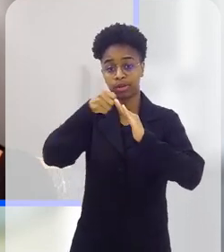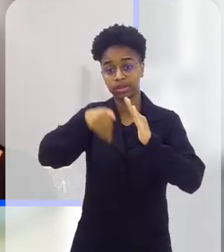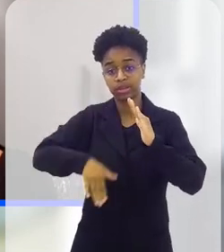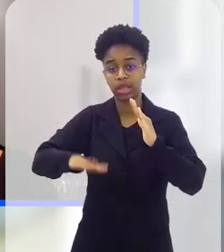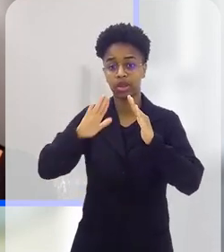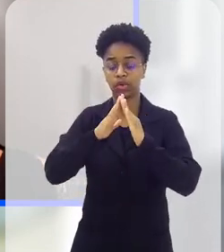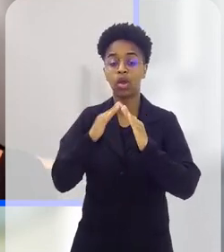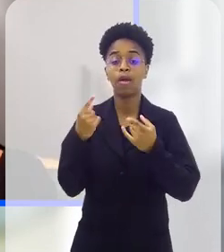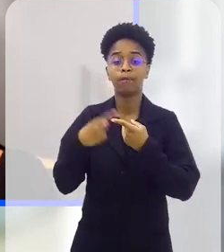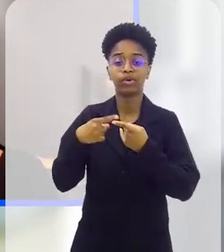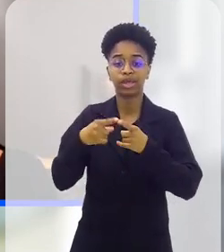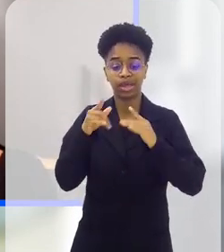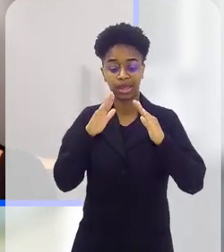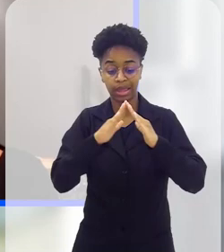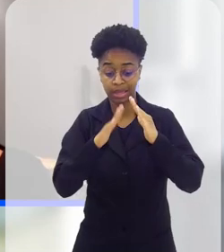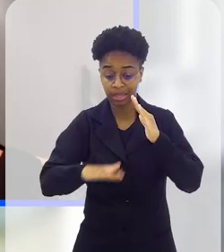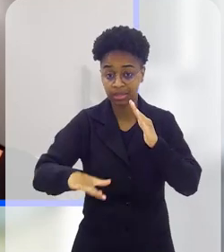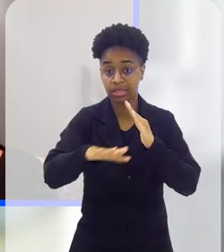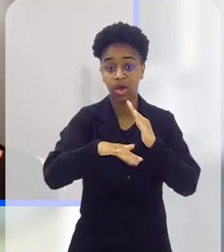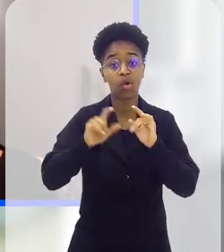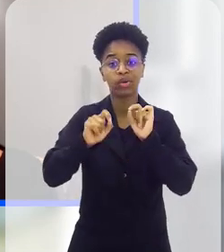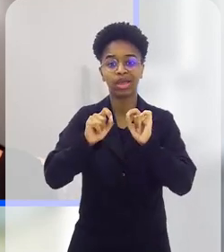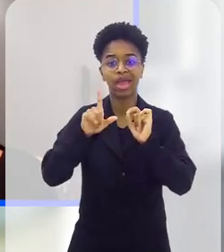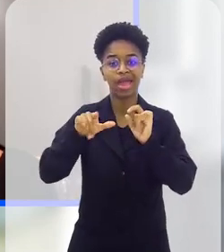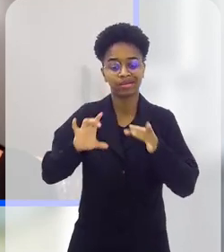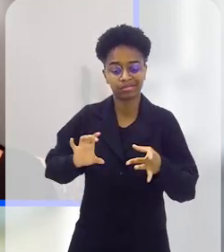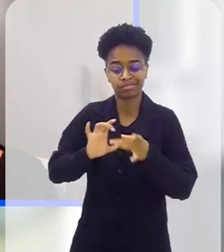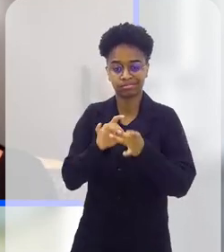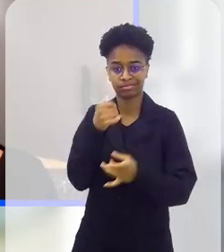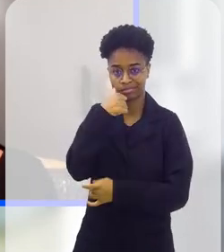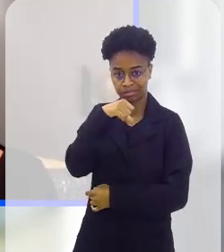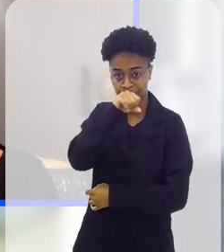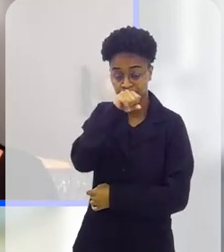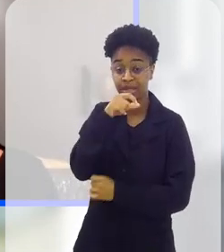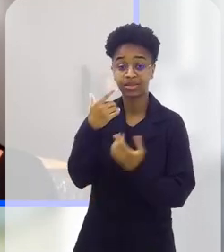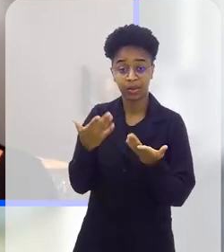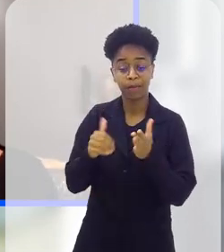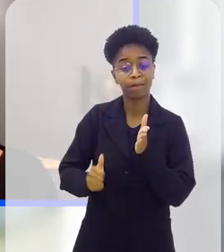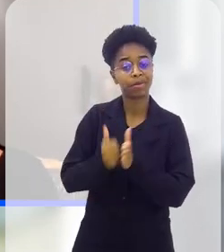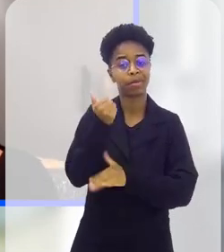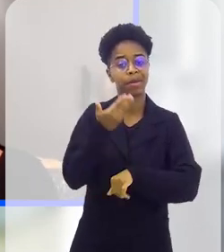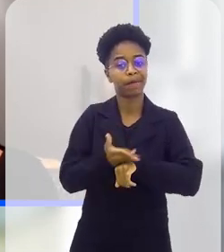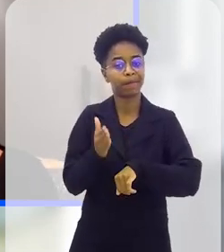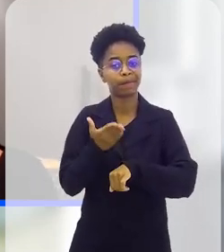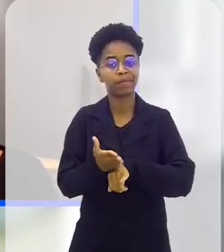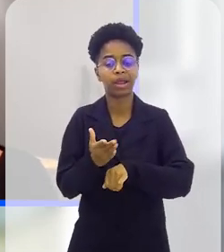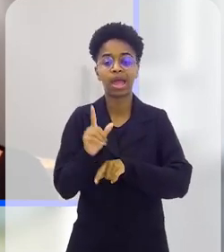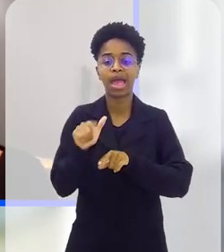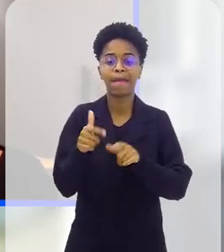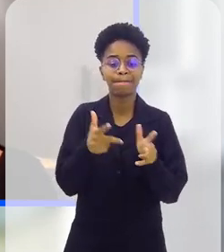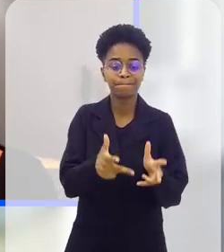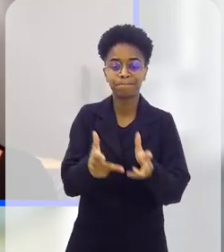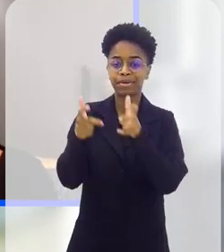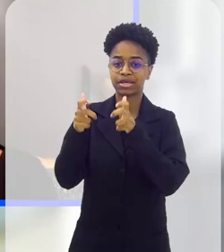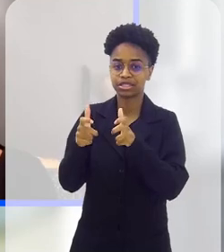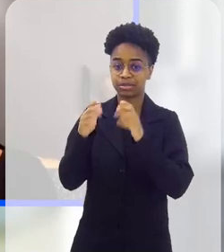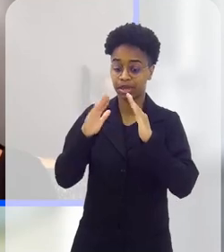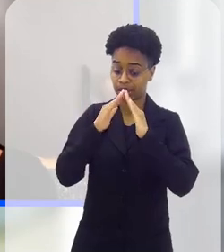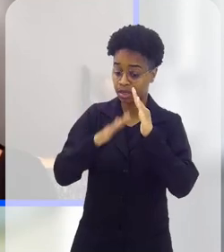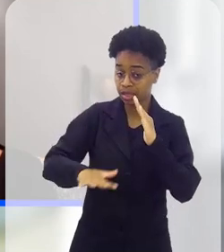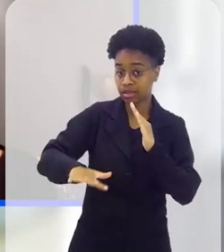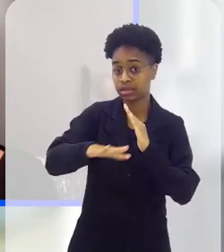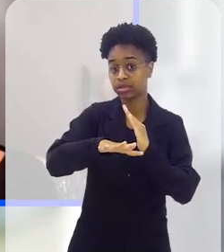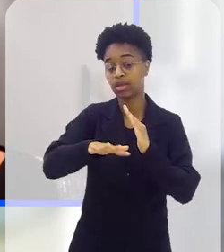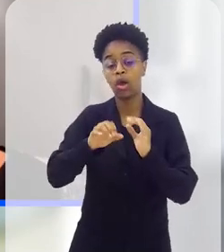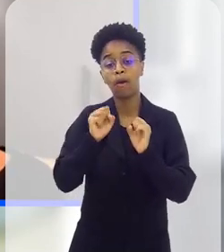o quintal representava, sobretudo, o terreiro. O primeiro quintal é a barra da saia da mãe. Então, a primeira prática é o perceber que